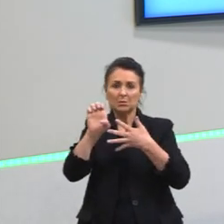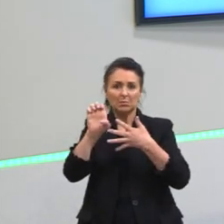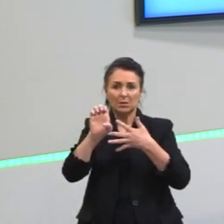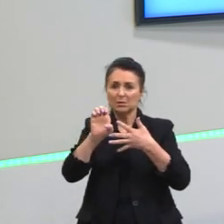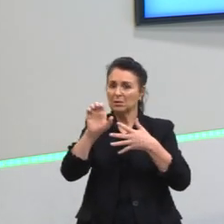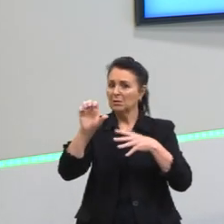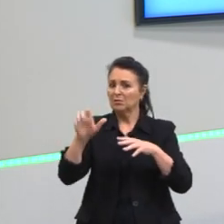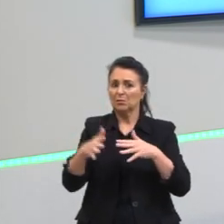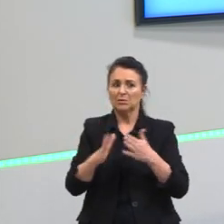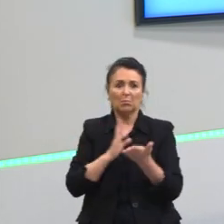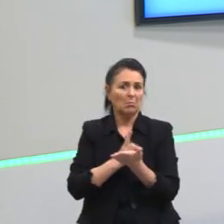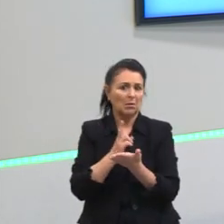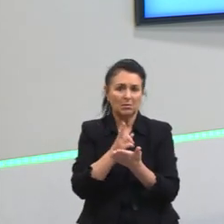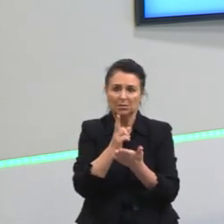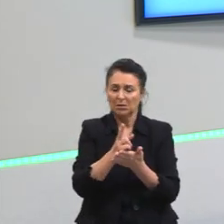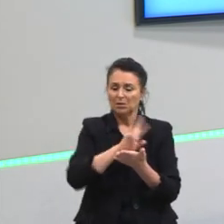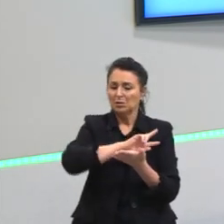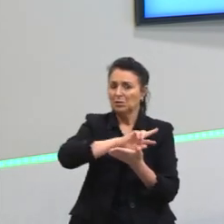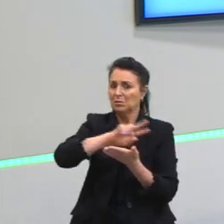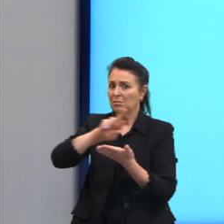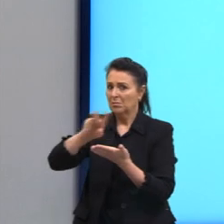frequentes e mais diversas.